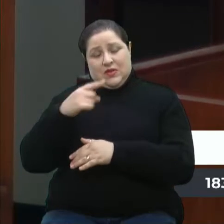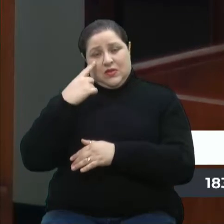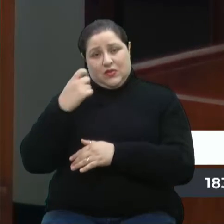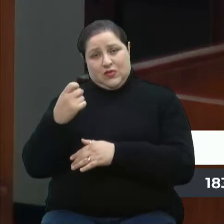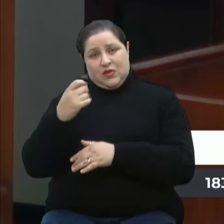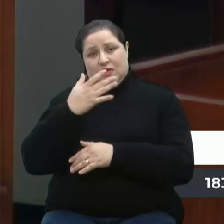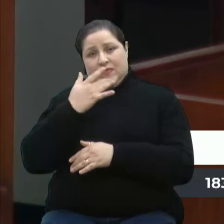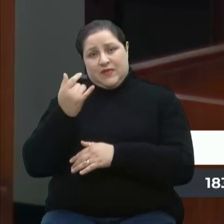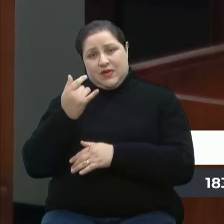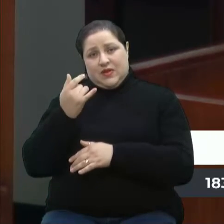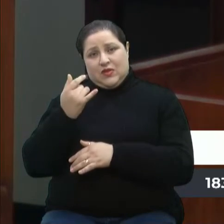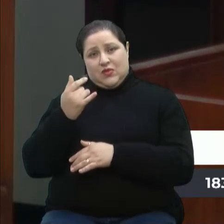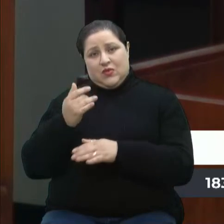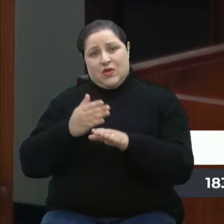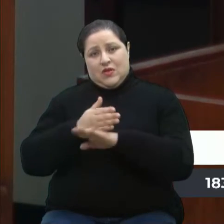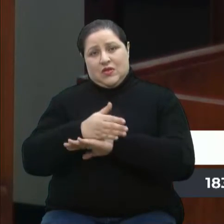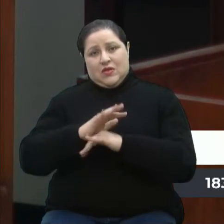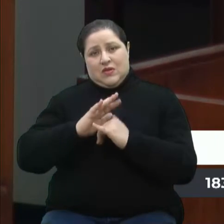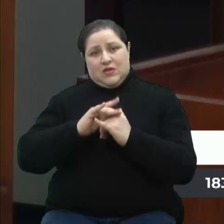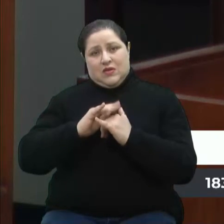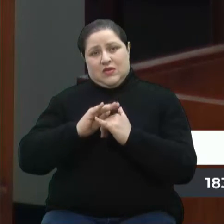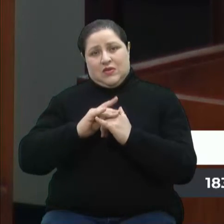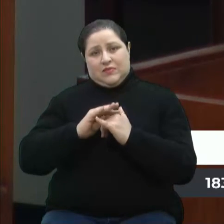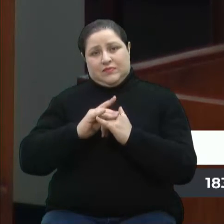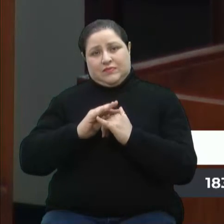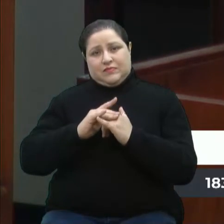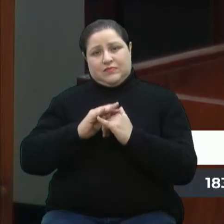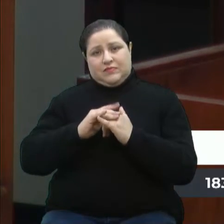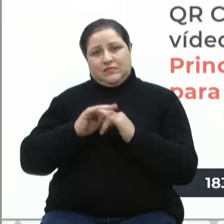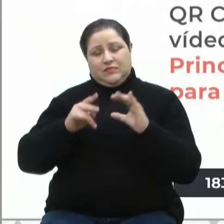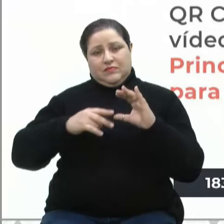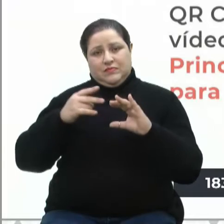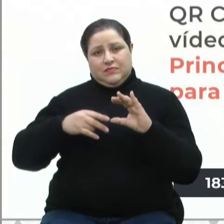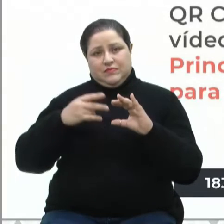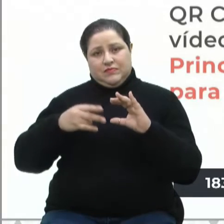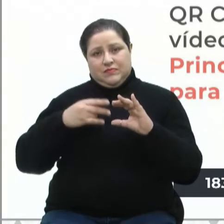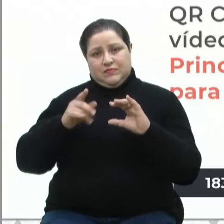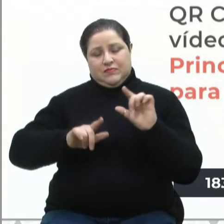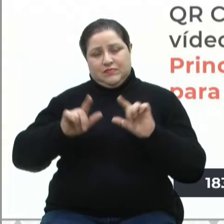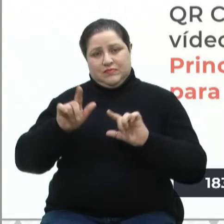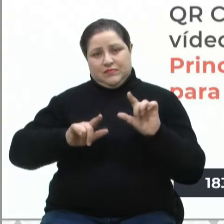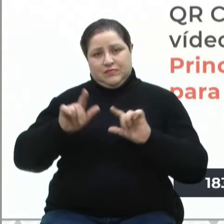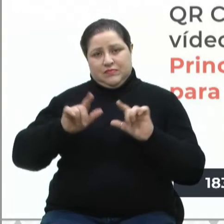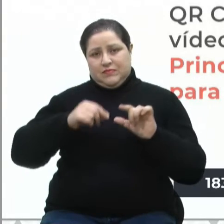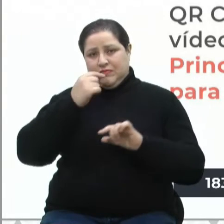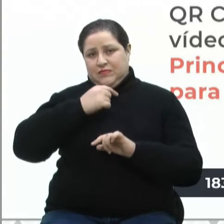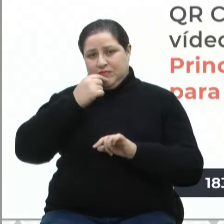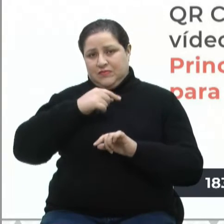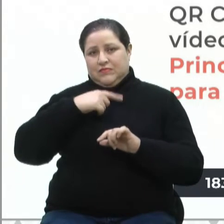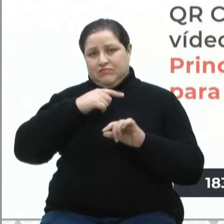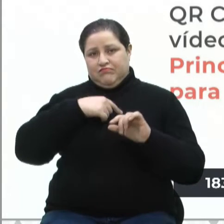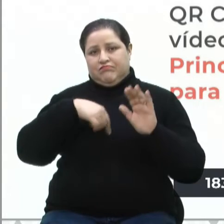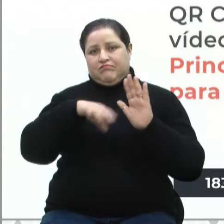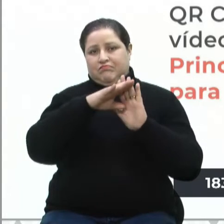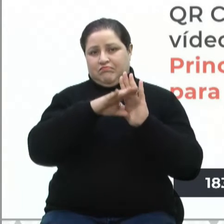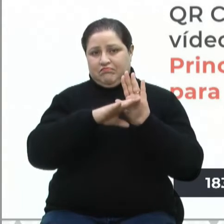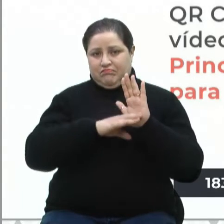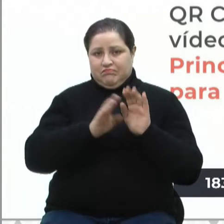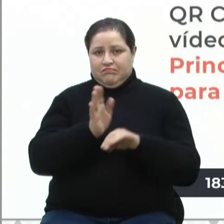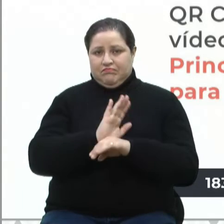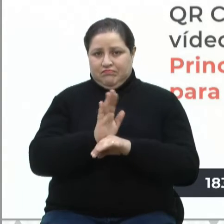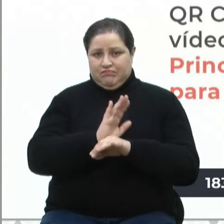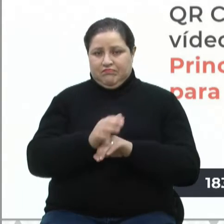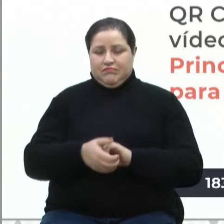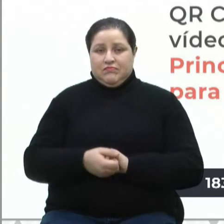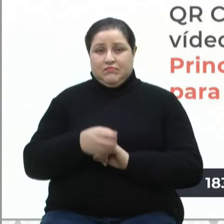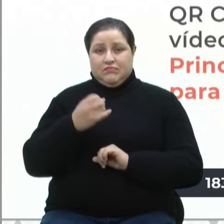simples, basta acessar o YouTube da Câmara de Vereadores, o TV Câmara Caxias, que as playlists estão por lá. E aí, para